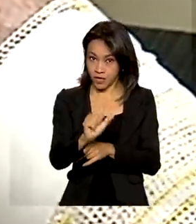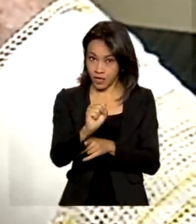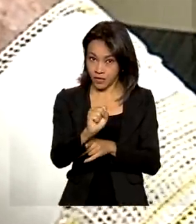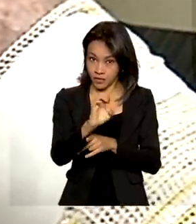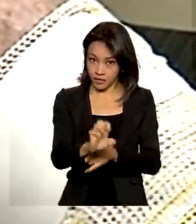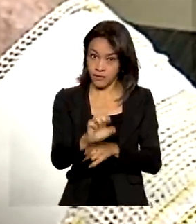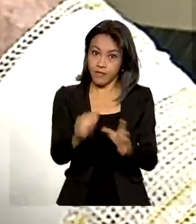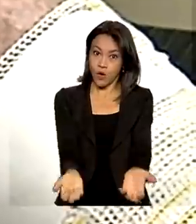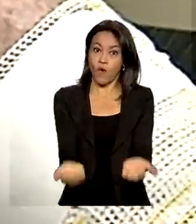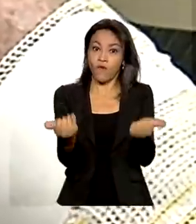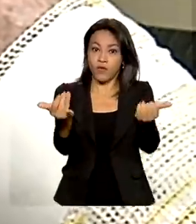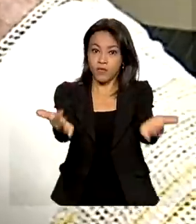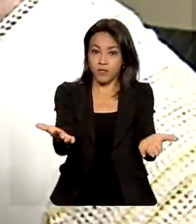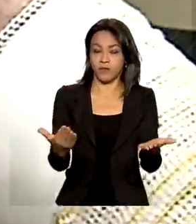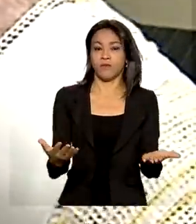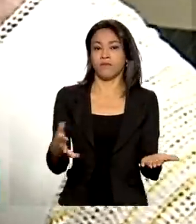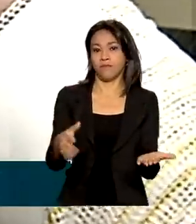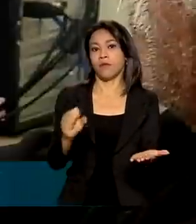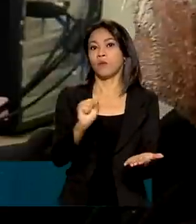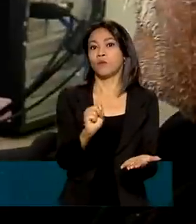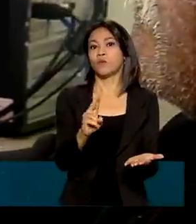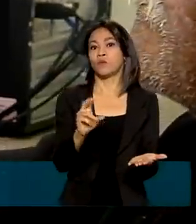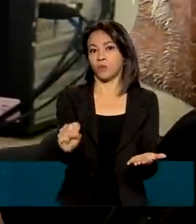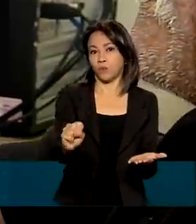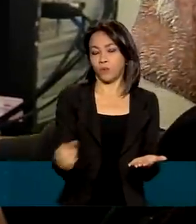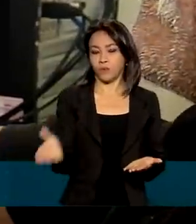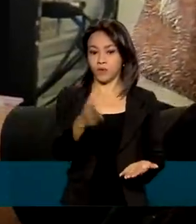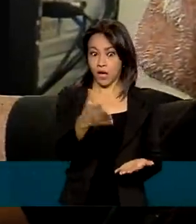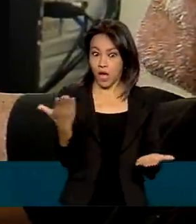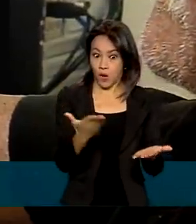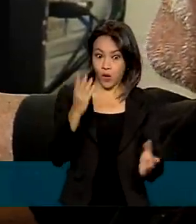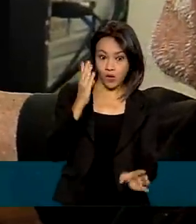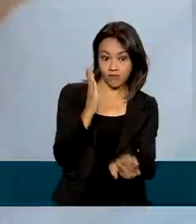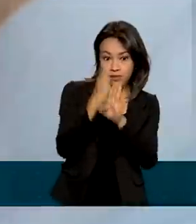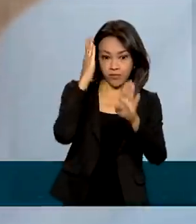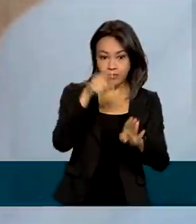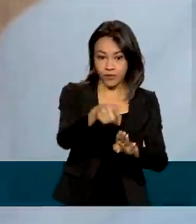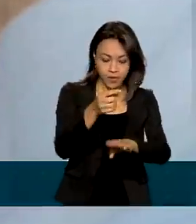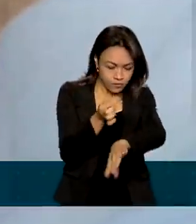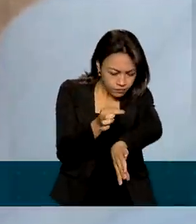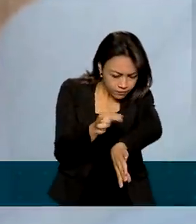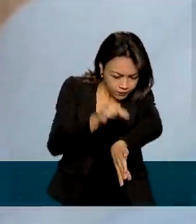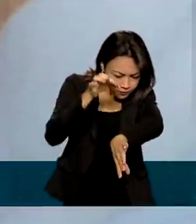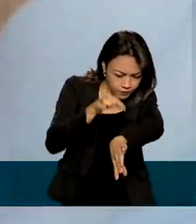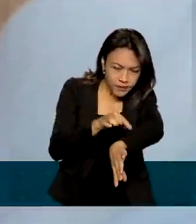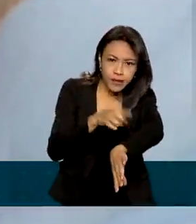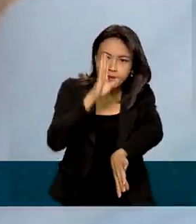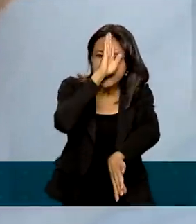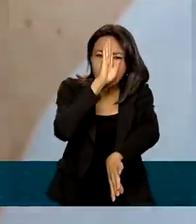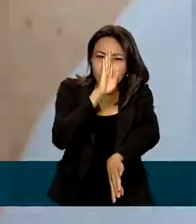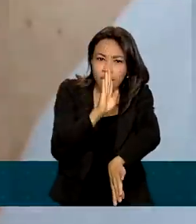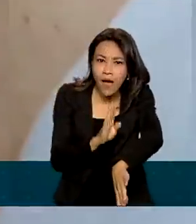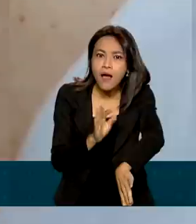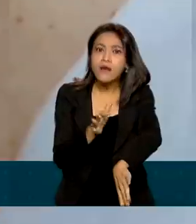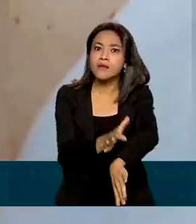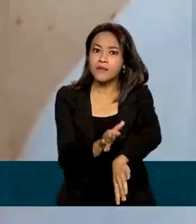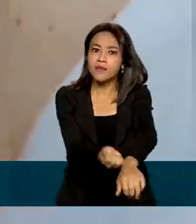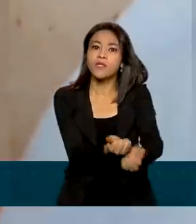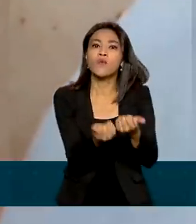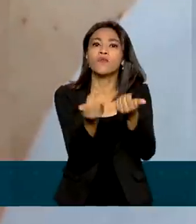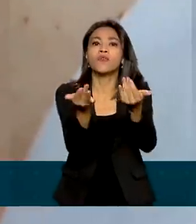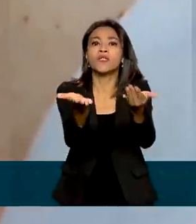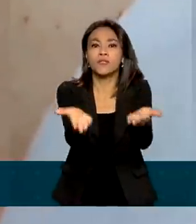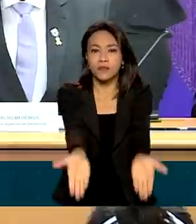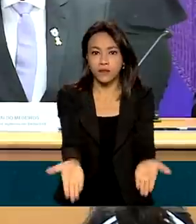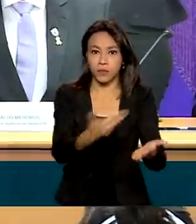Neste ano, o Brasil vai contar com um reforço no diagnóstico da ranceníase, testes rápidos gratuitos oferecidos pelo Sistema Único